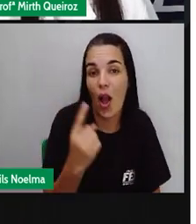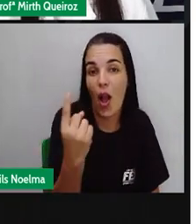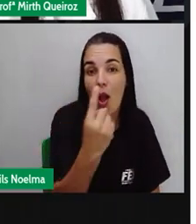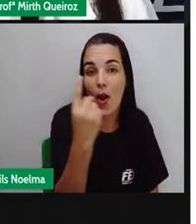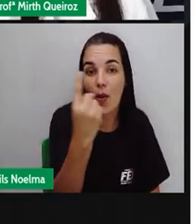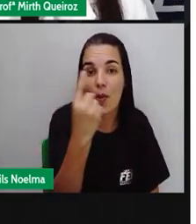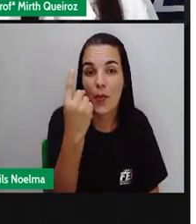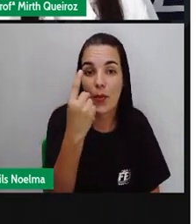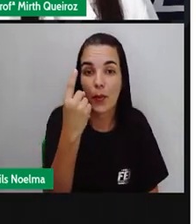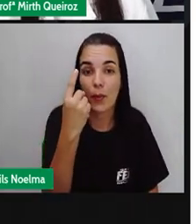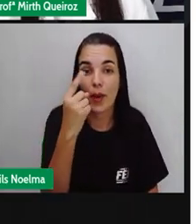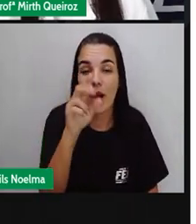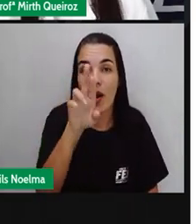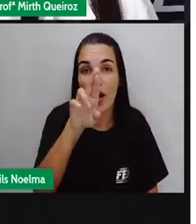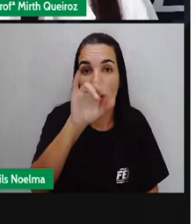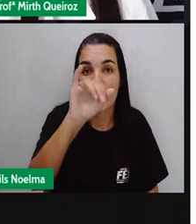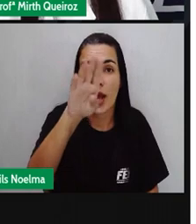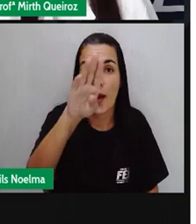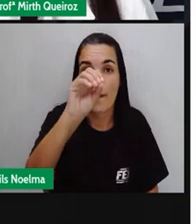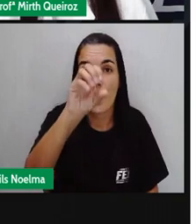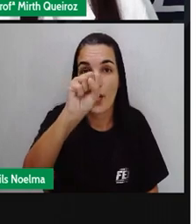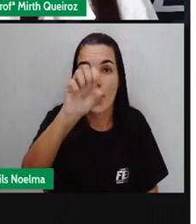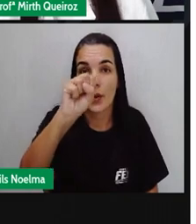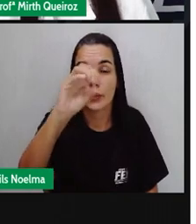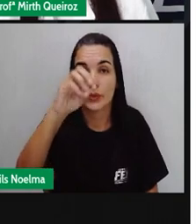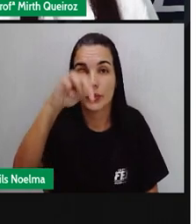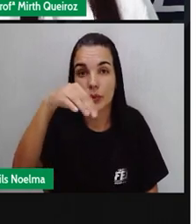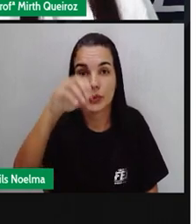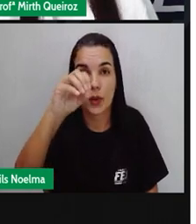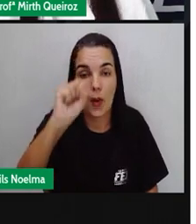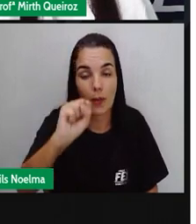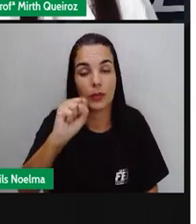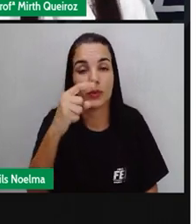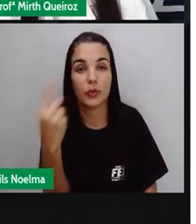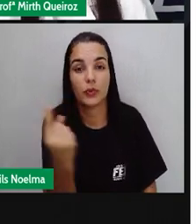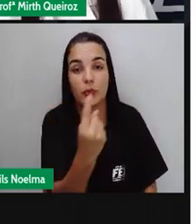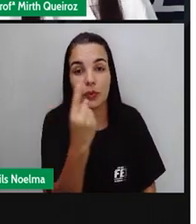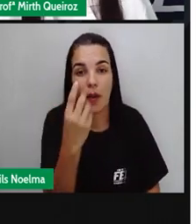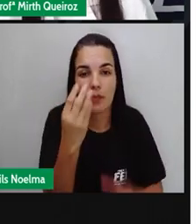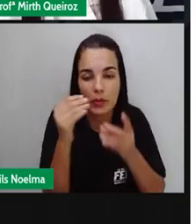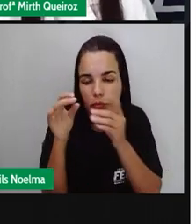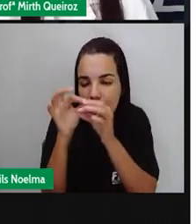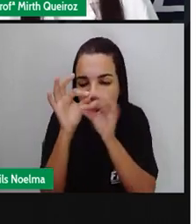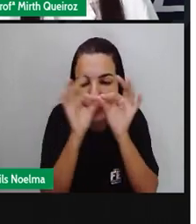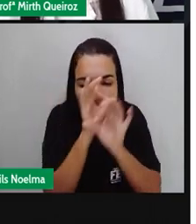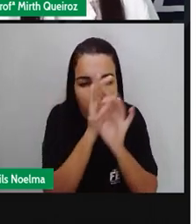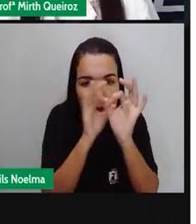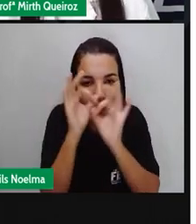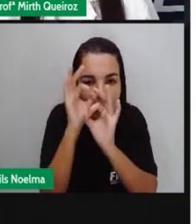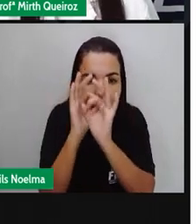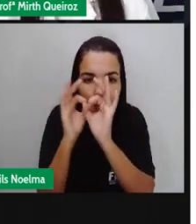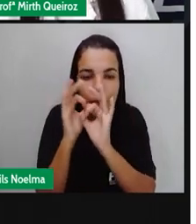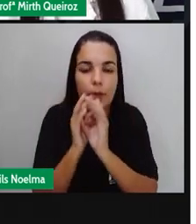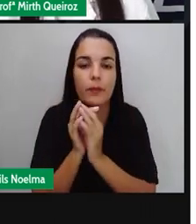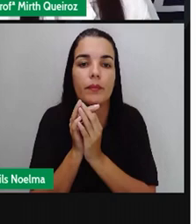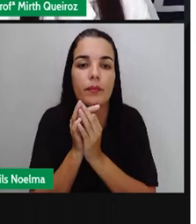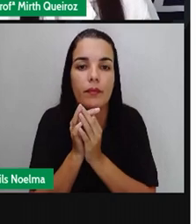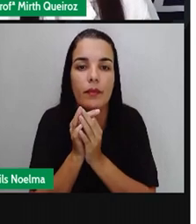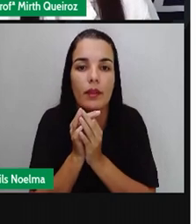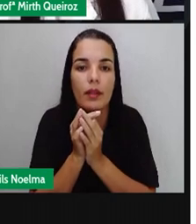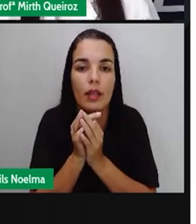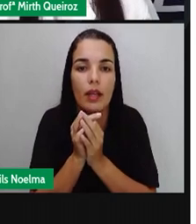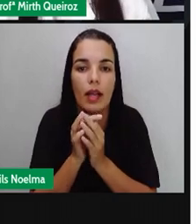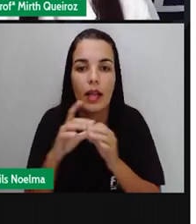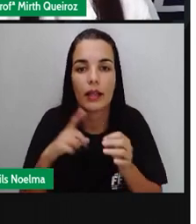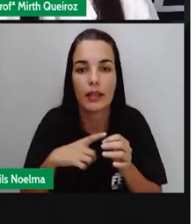bactérias possuem é o ribossomo, né? No caso, os ribossomos são vários ribossomos. E temos também